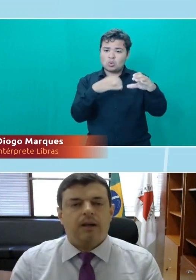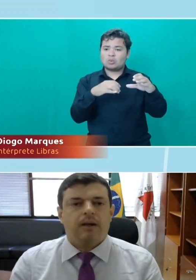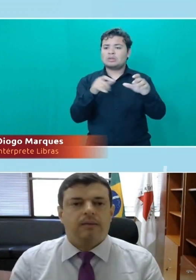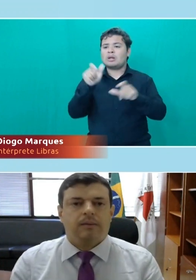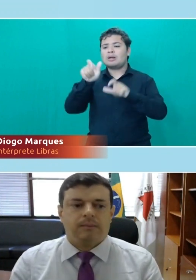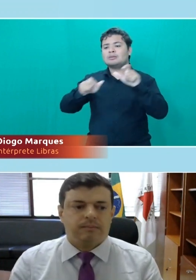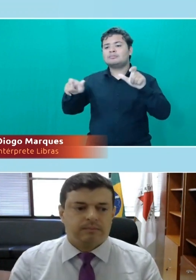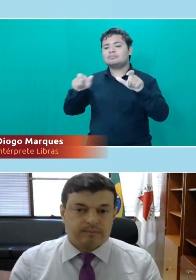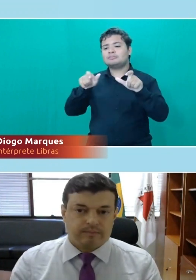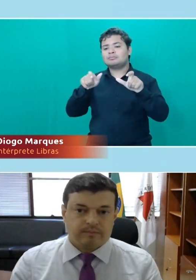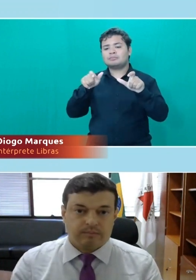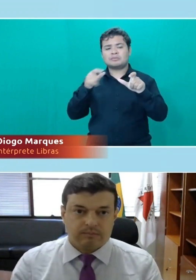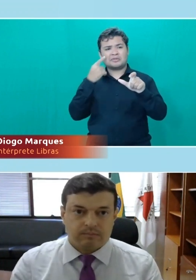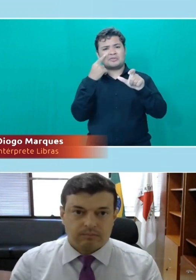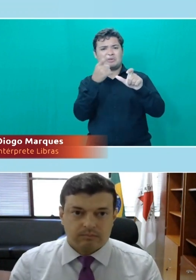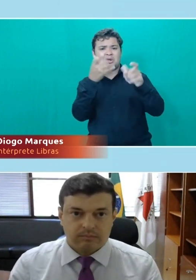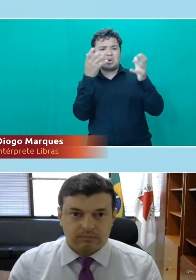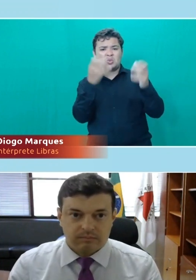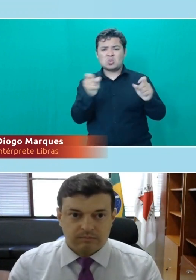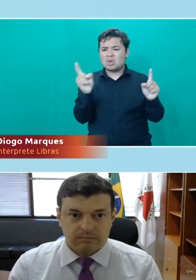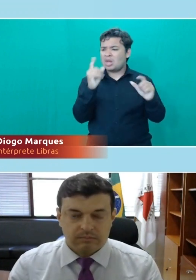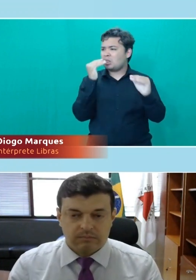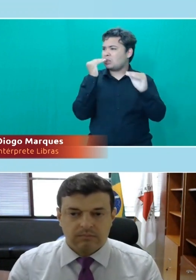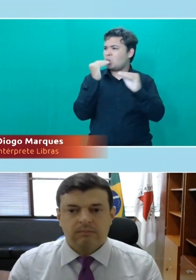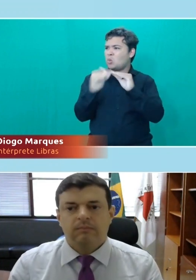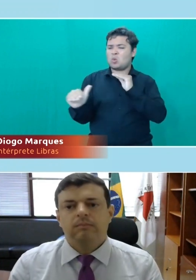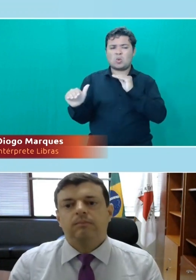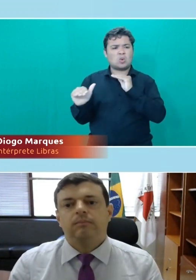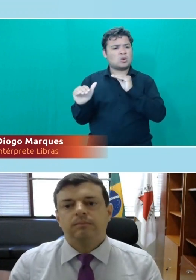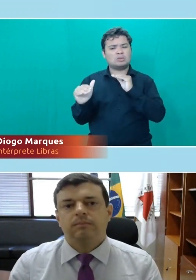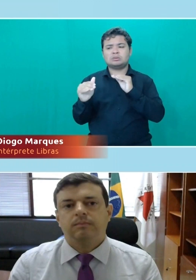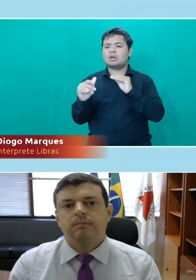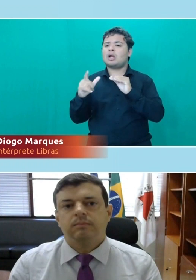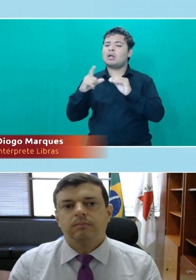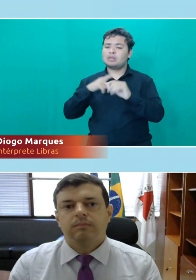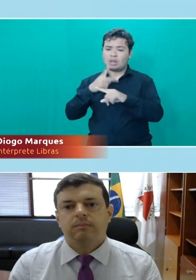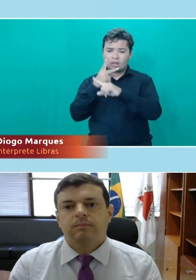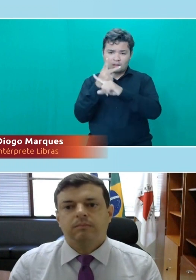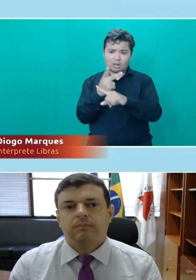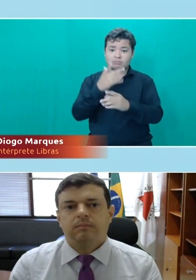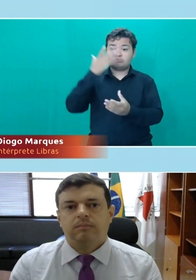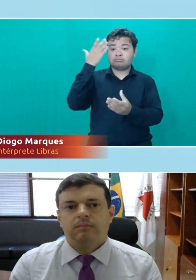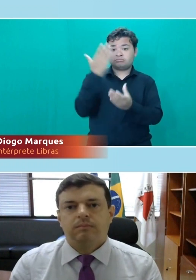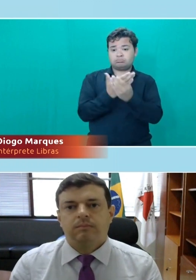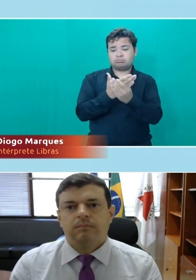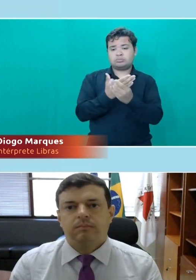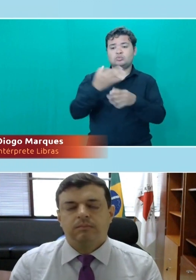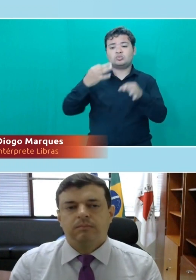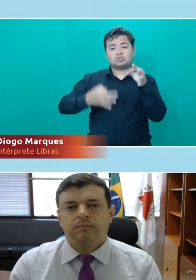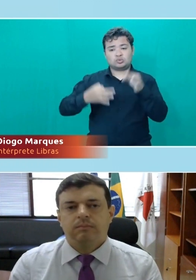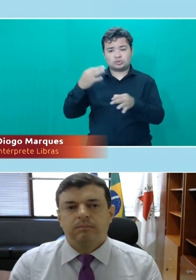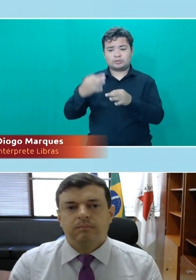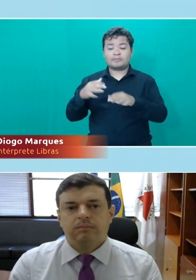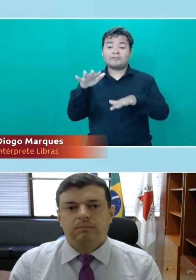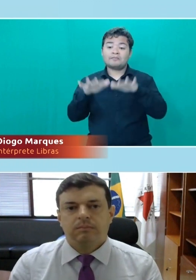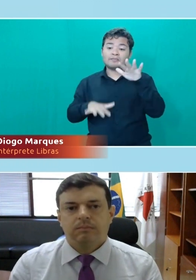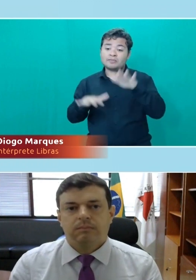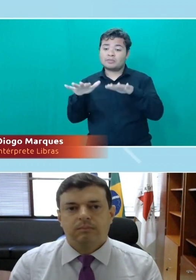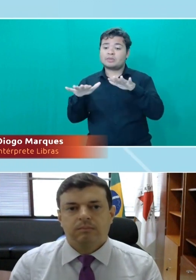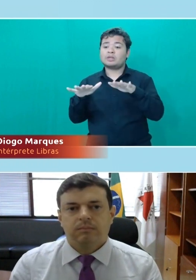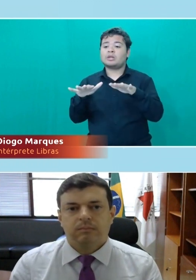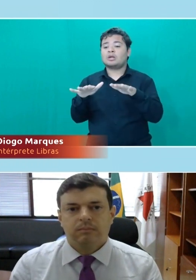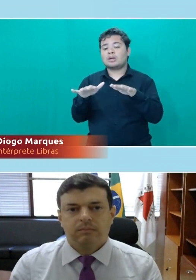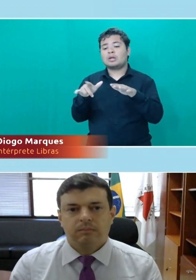não se conformam com a reserva de vagas e buscam a justiça, há casos em que o cotista que